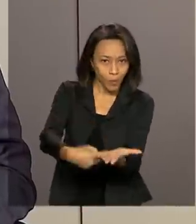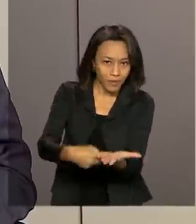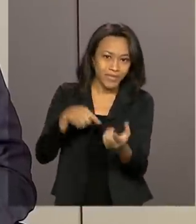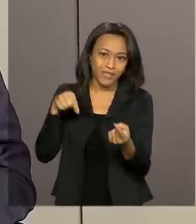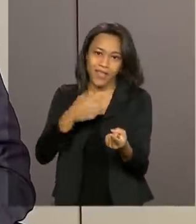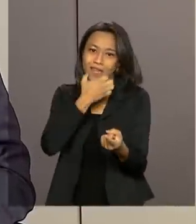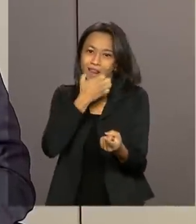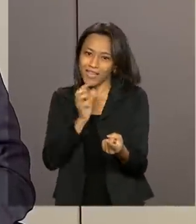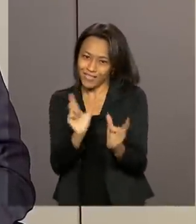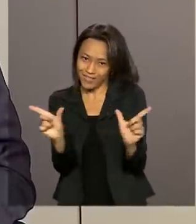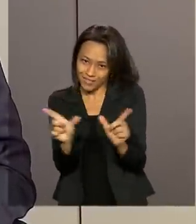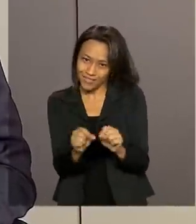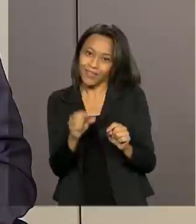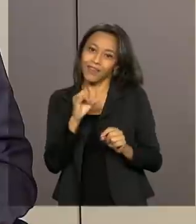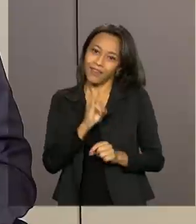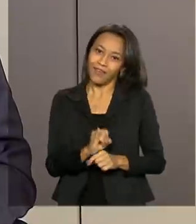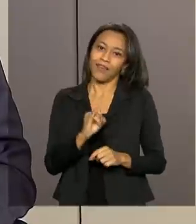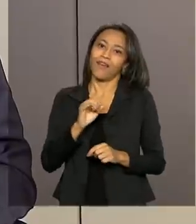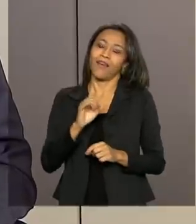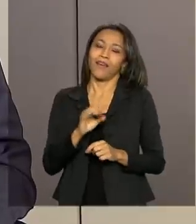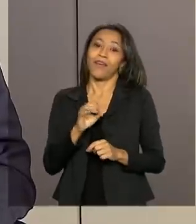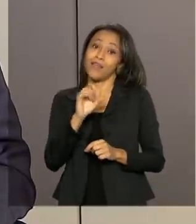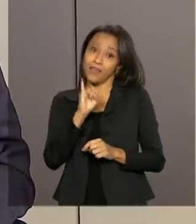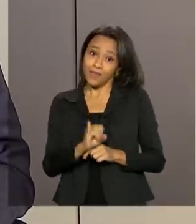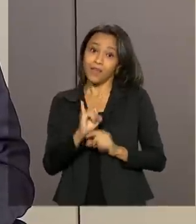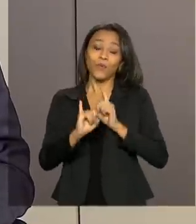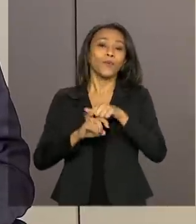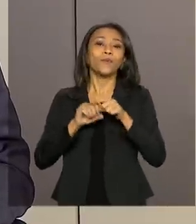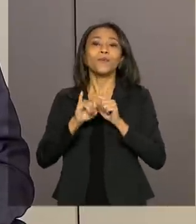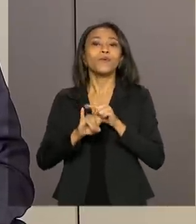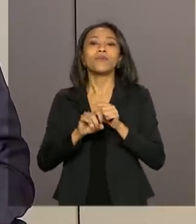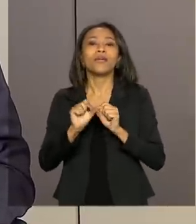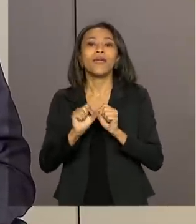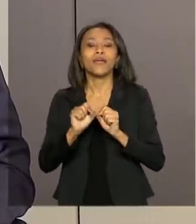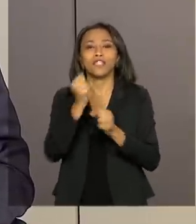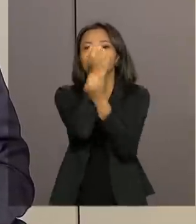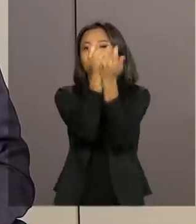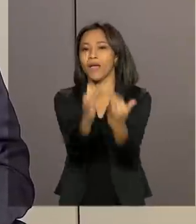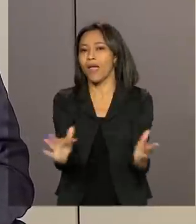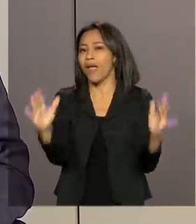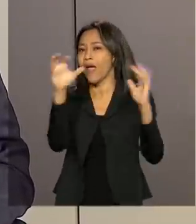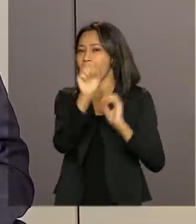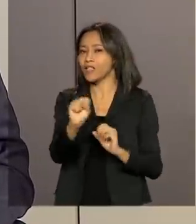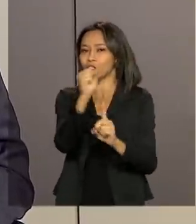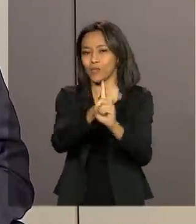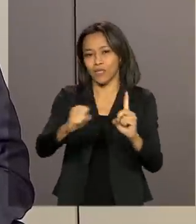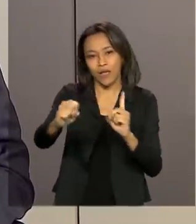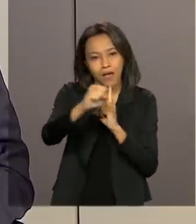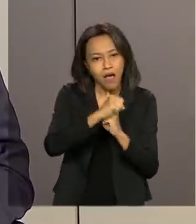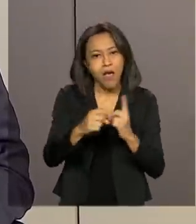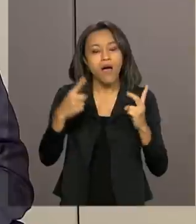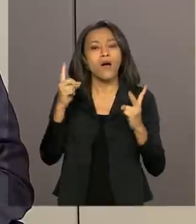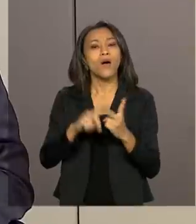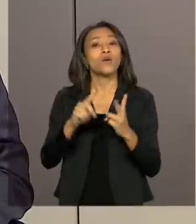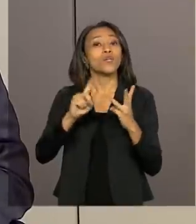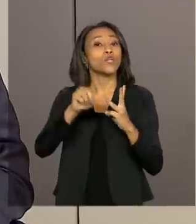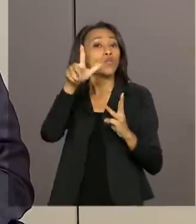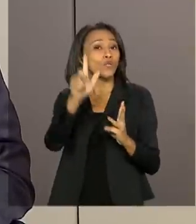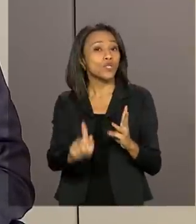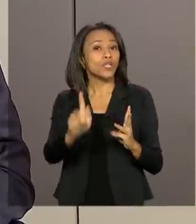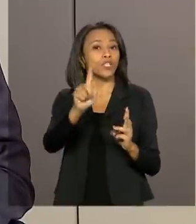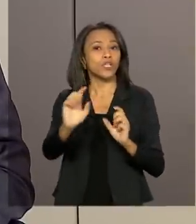em inglês, de ESG, E de Environmental, de Ambiental, S de Social e o G de